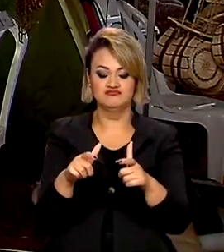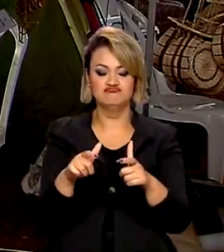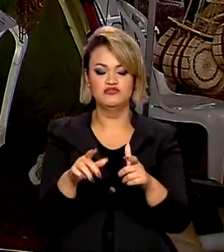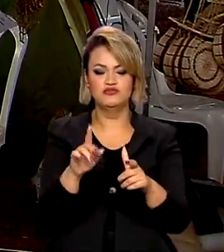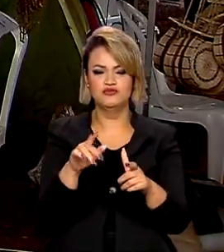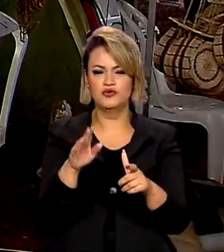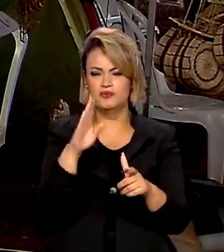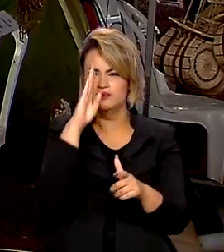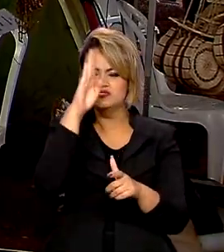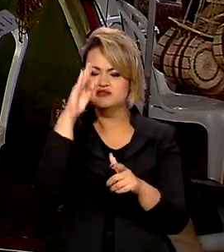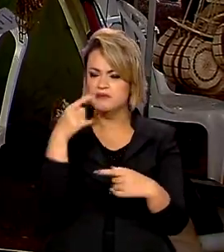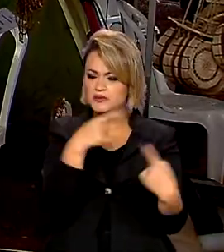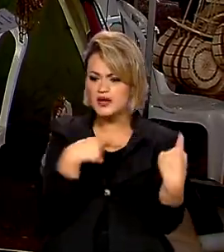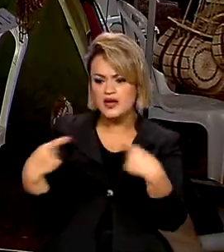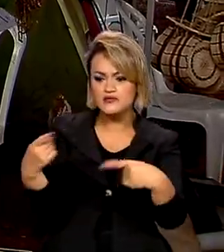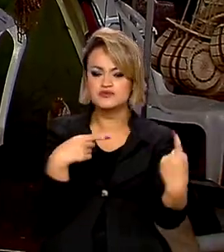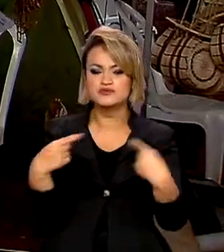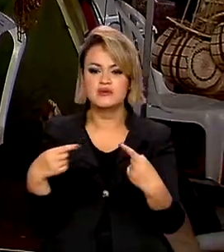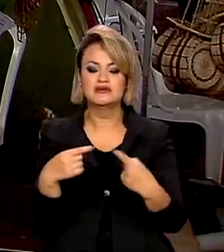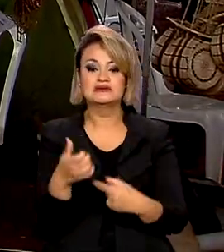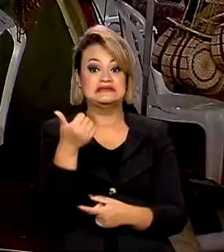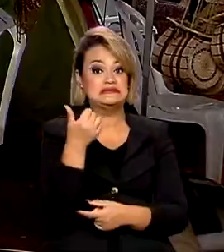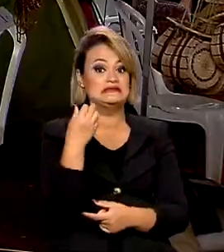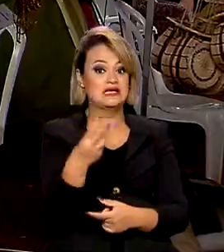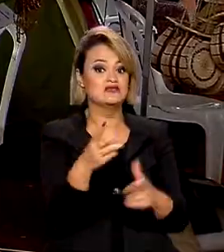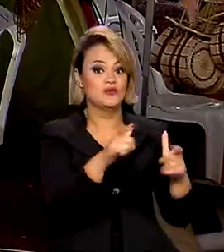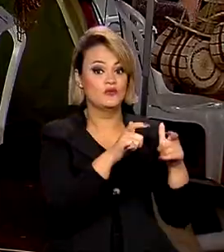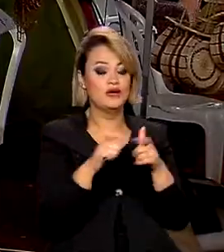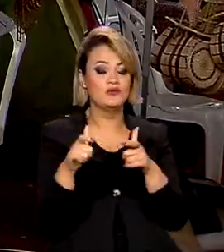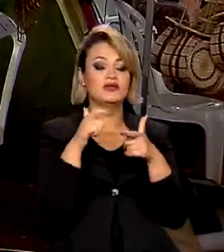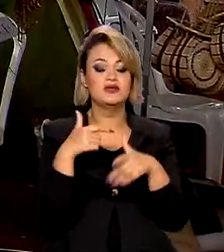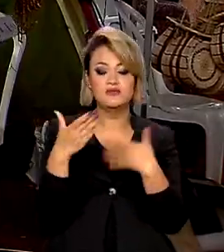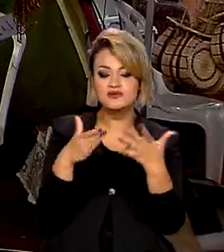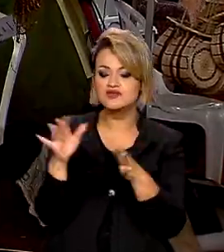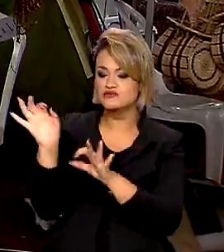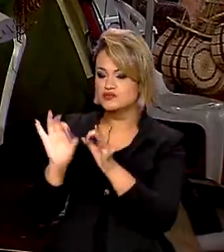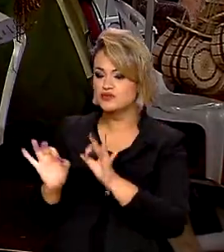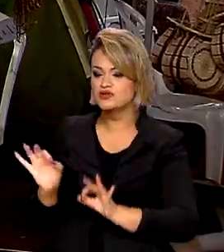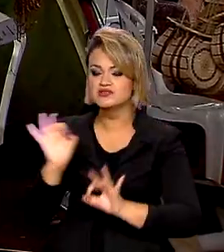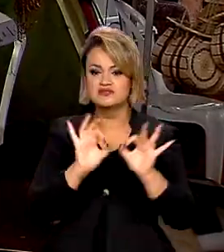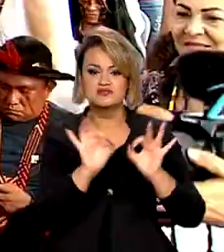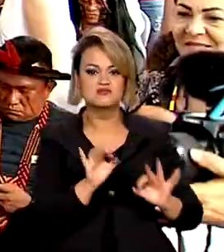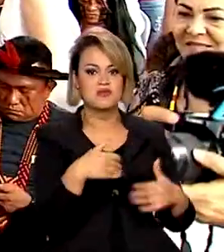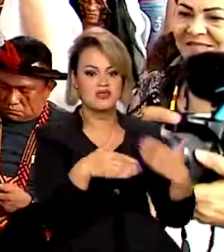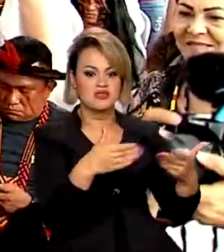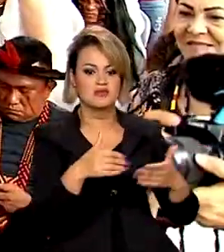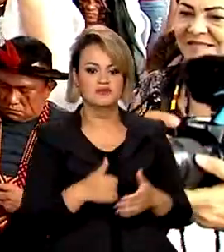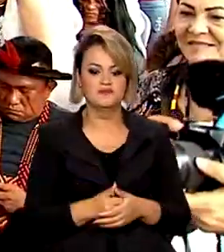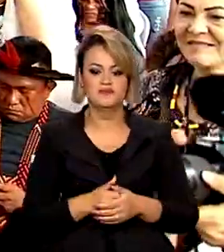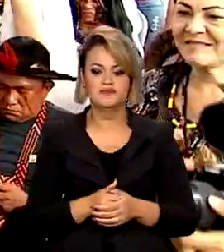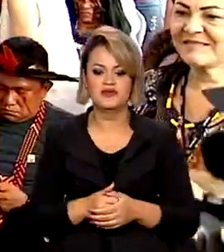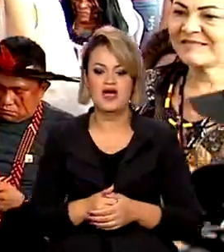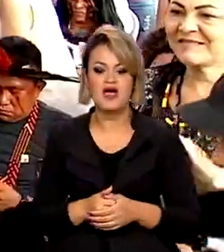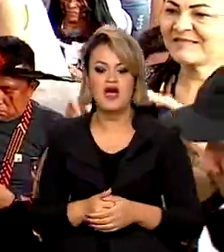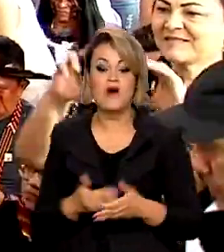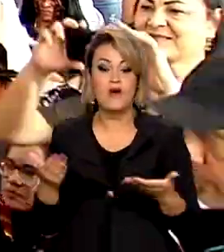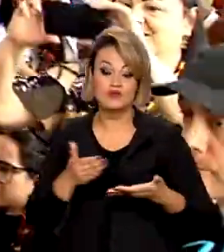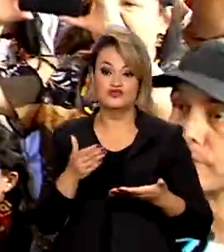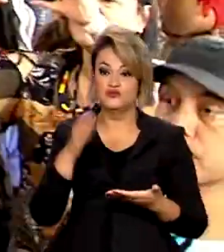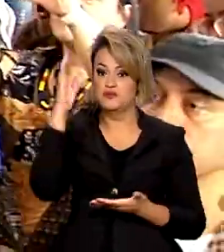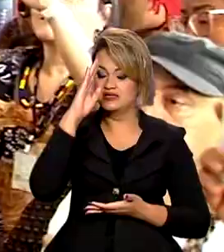discussões. Atualmente, 13 territórios estão com o processo de regularização em andamento. Hoje o país tem